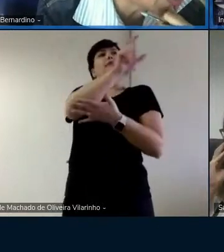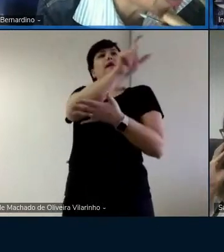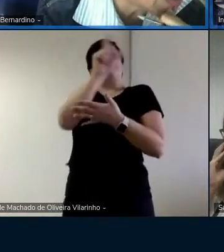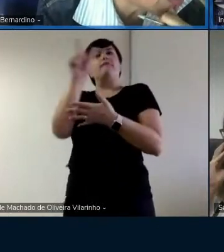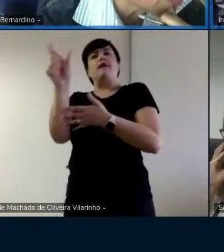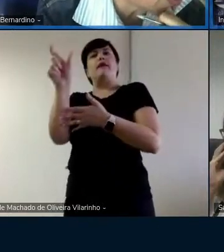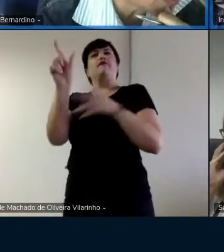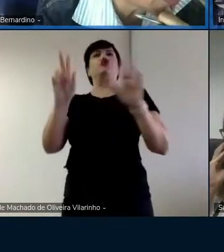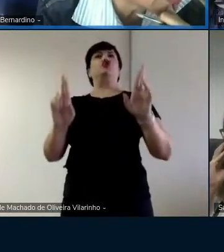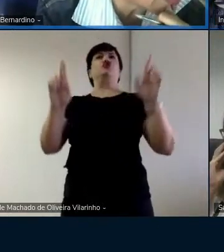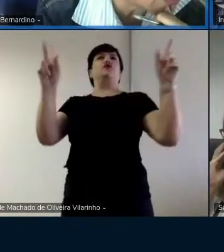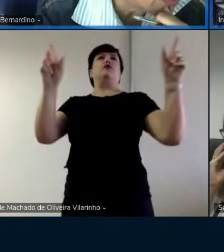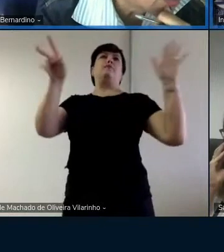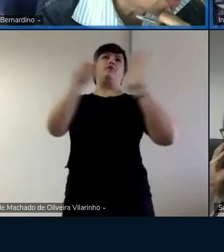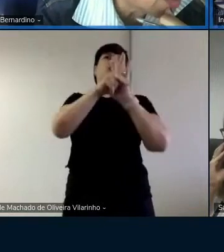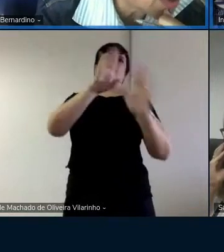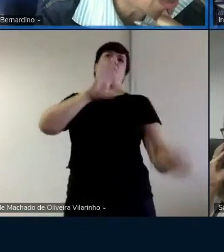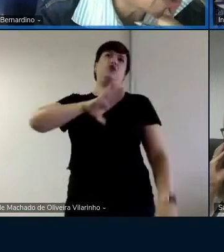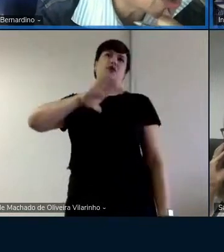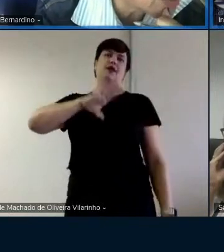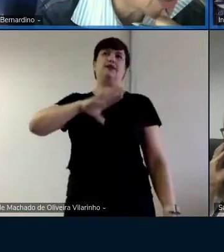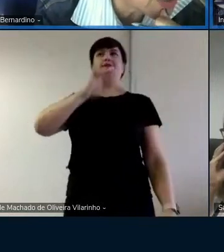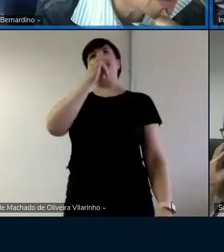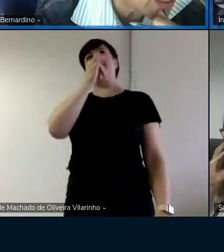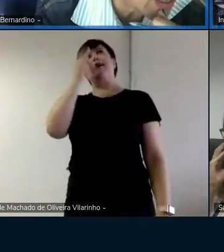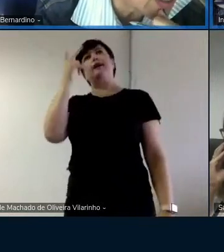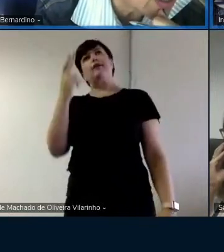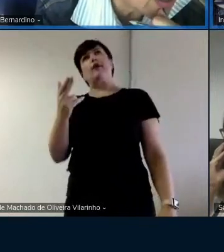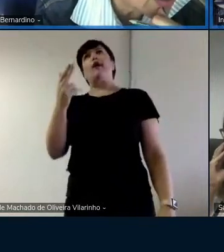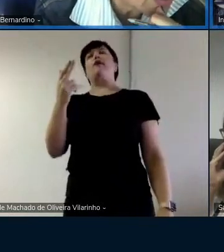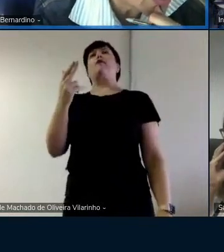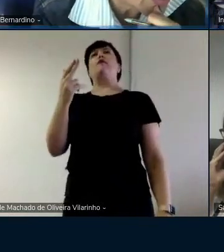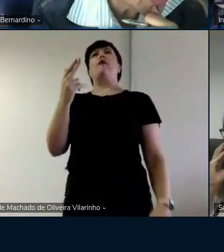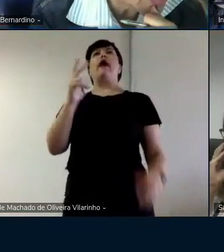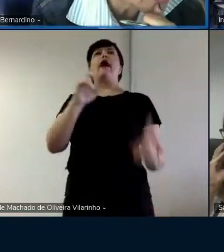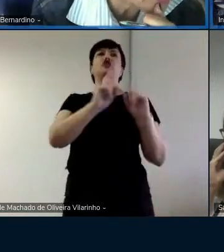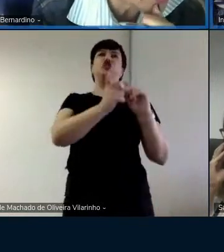distintas à língua portuguesa. Como caso de administrar,